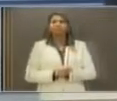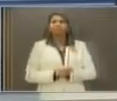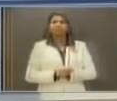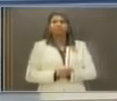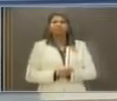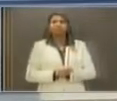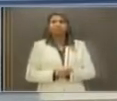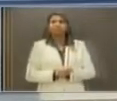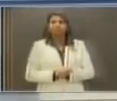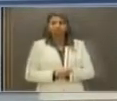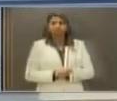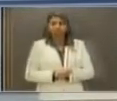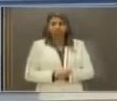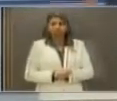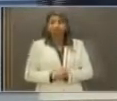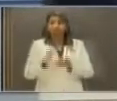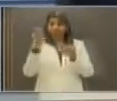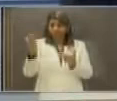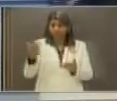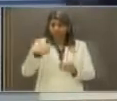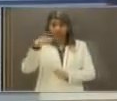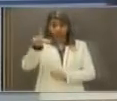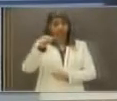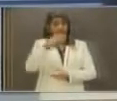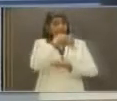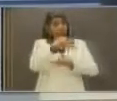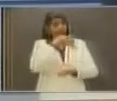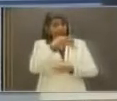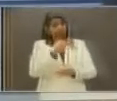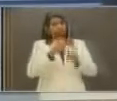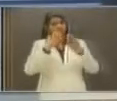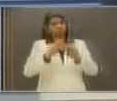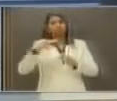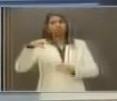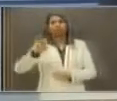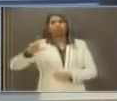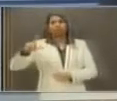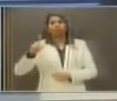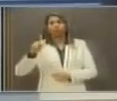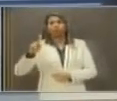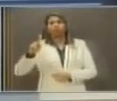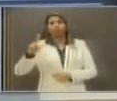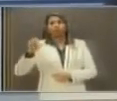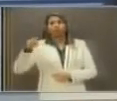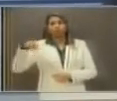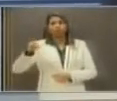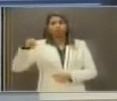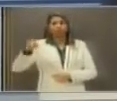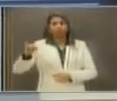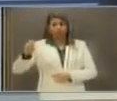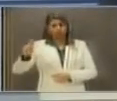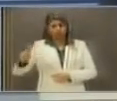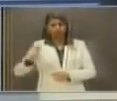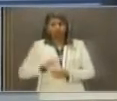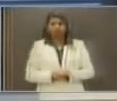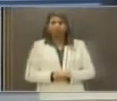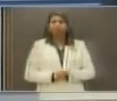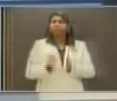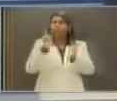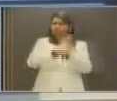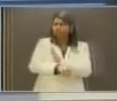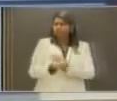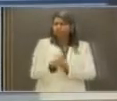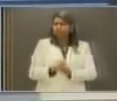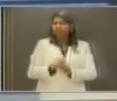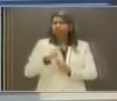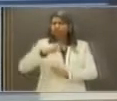escolher para comentar ou escolher o candidato Nelson Júnior? Candidato, o senhor defende que o programa Bolsa Família